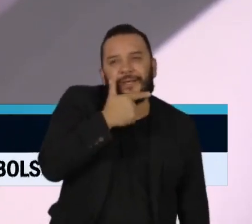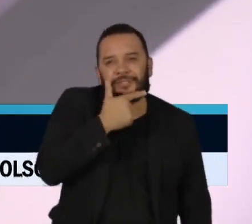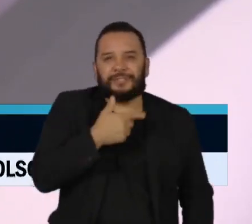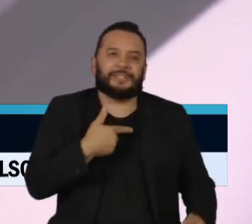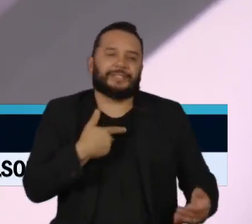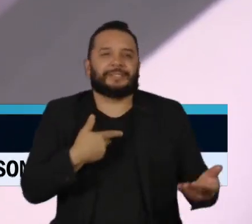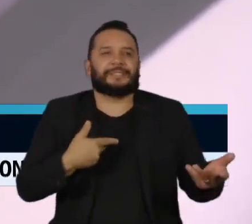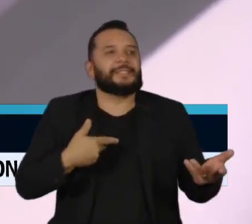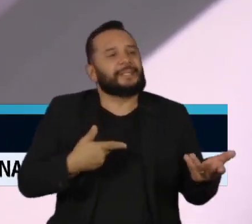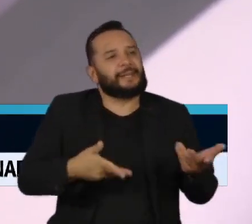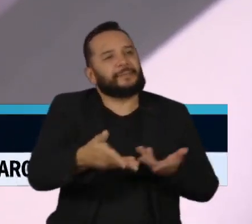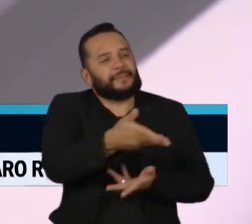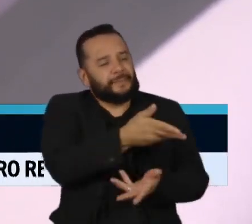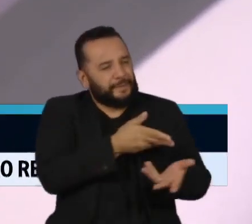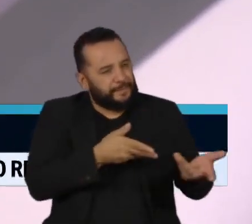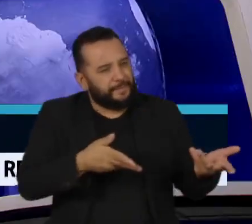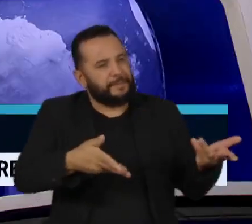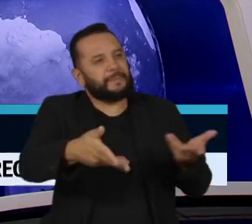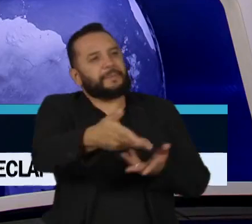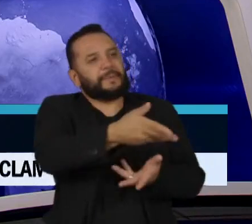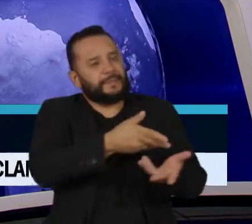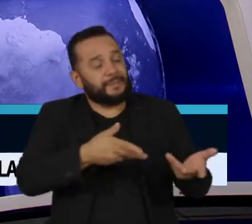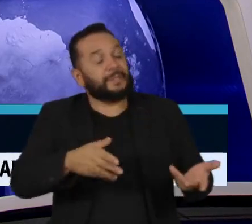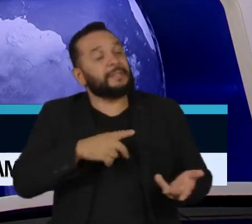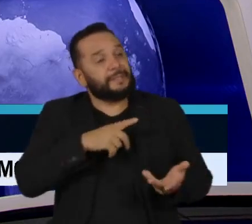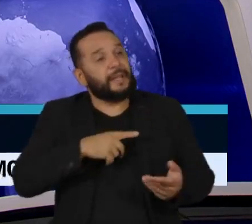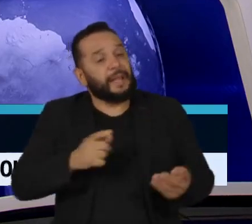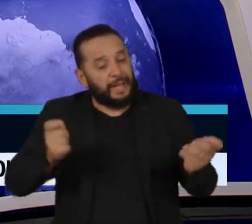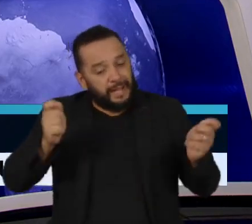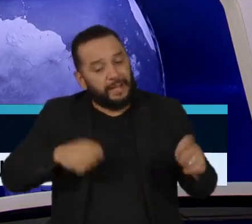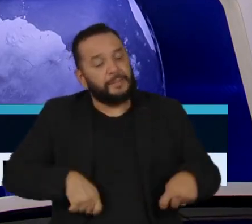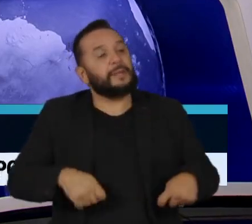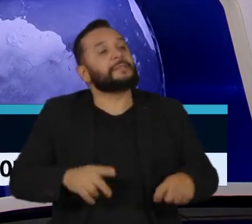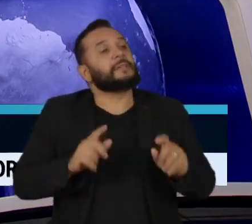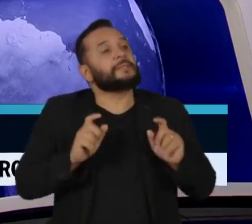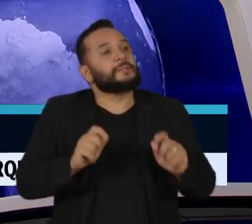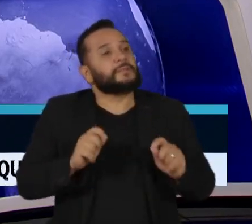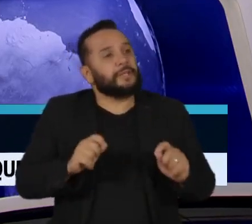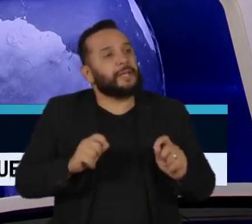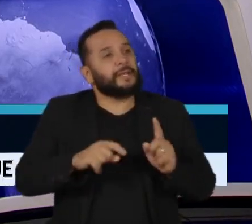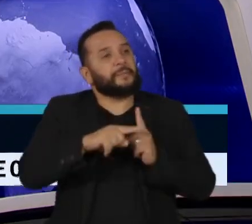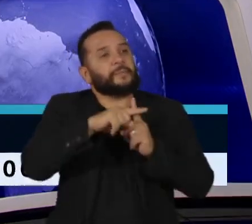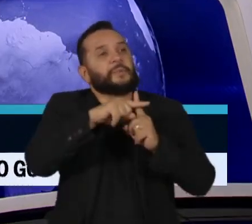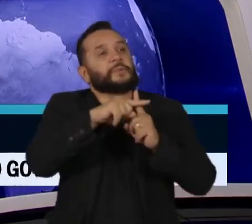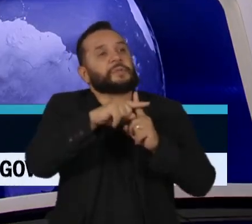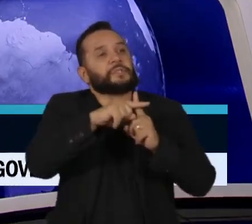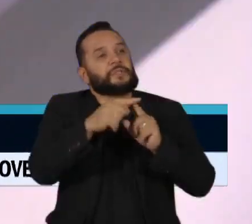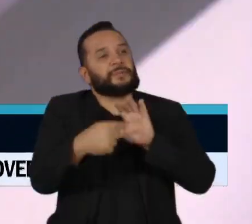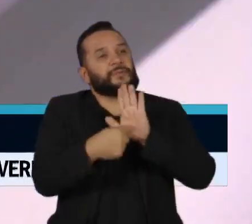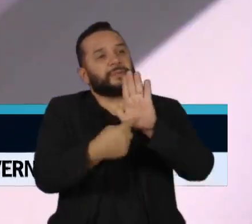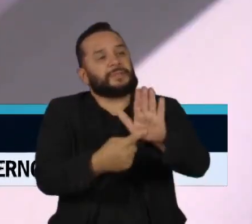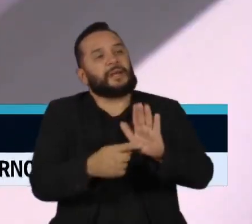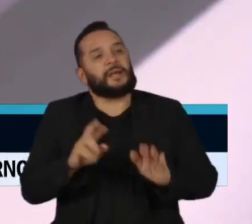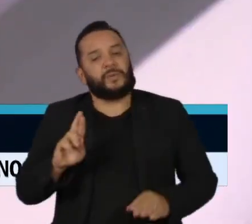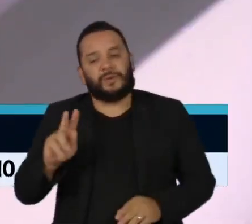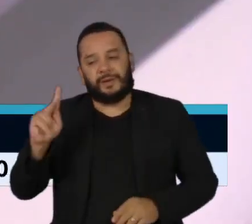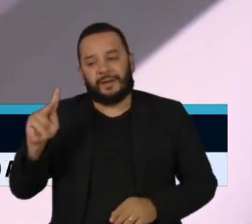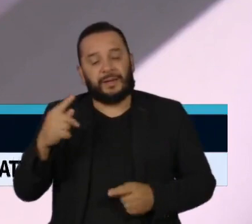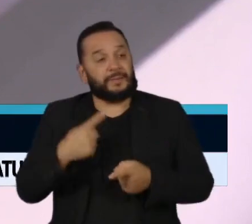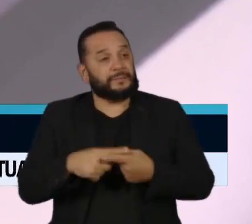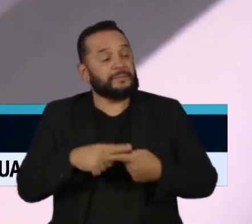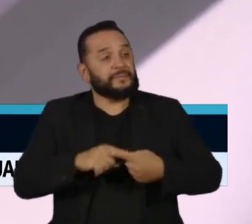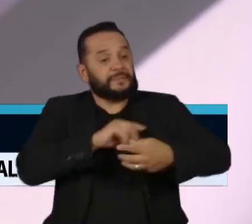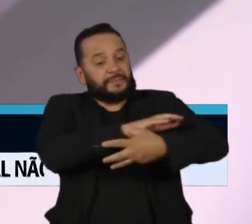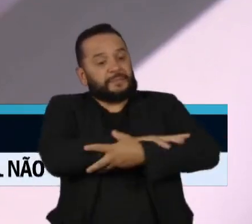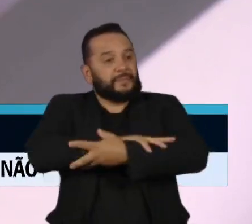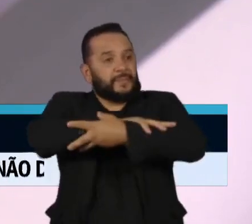gente chama de soft power, ele tem capacidade de levar uma visão positiva do Reino Unido. Porque o Brexit tornou